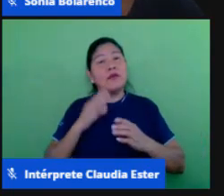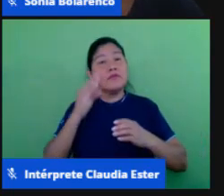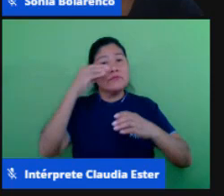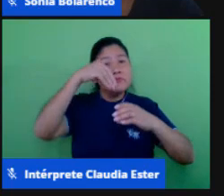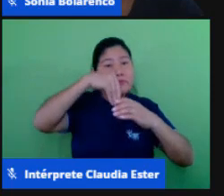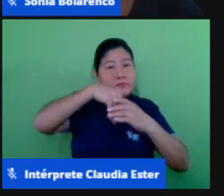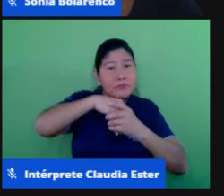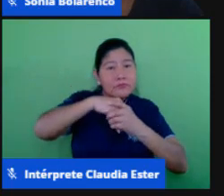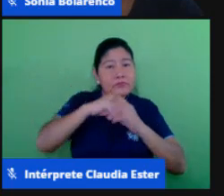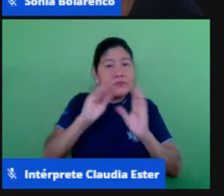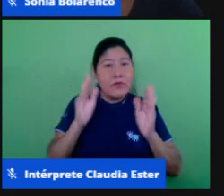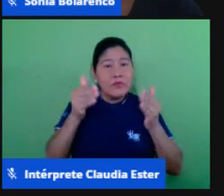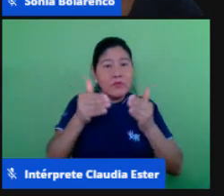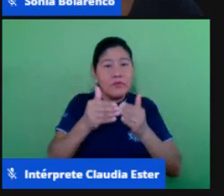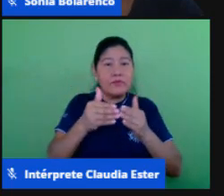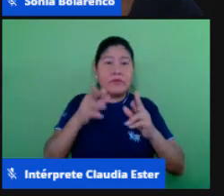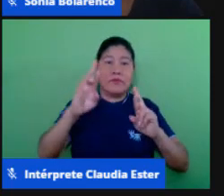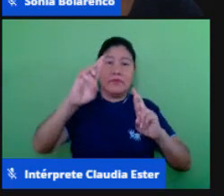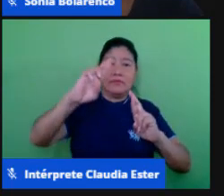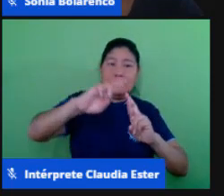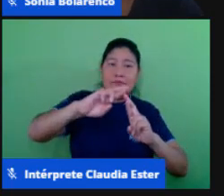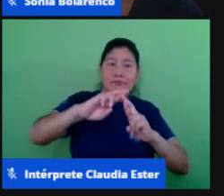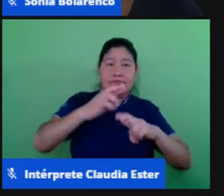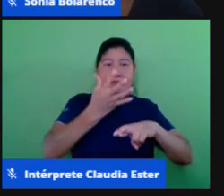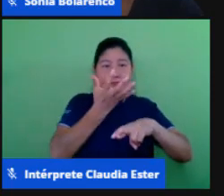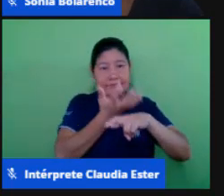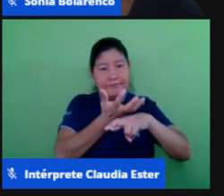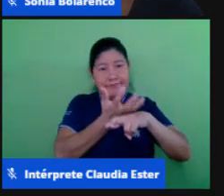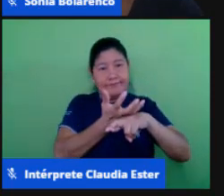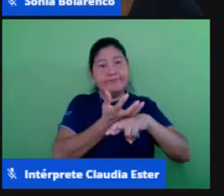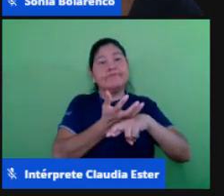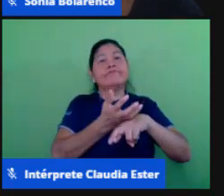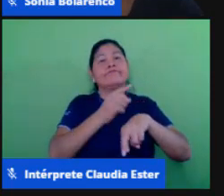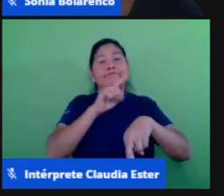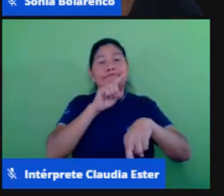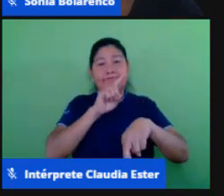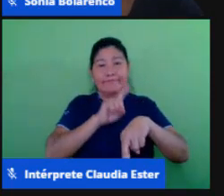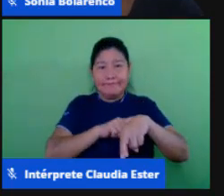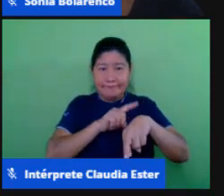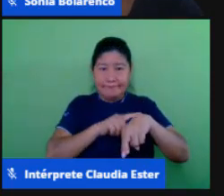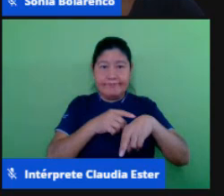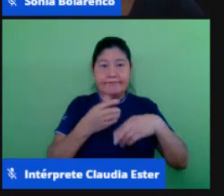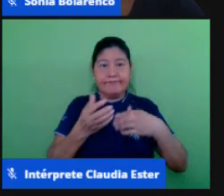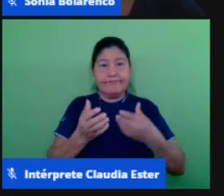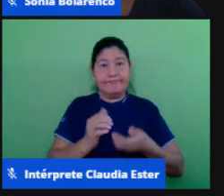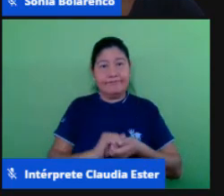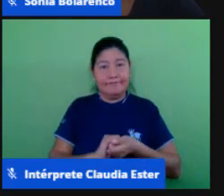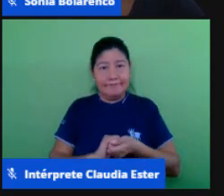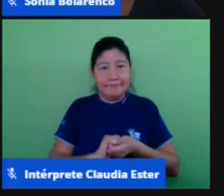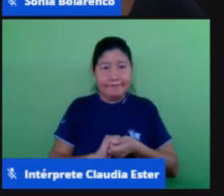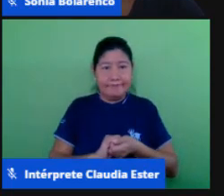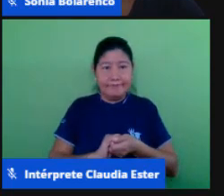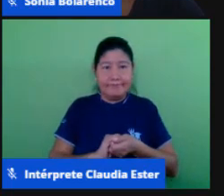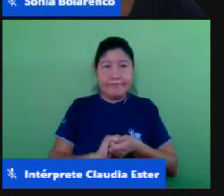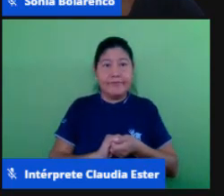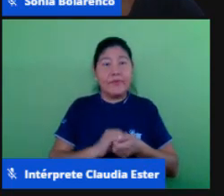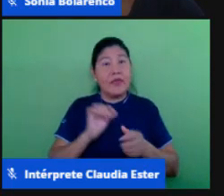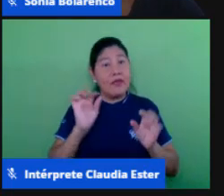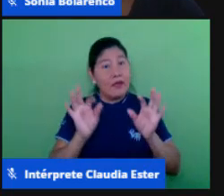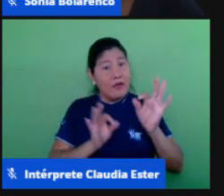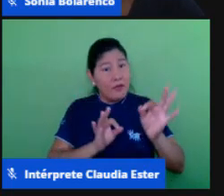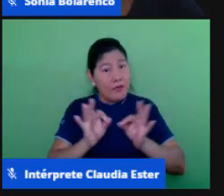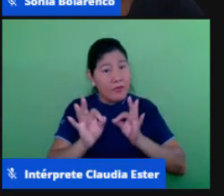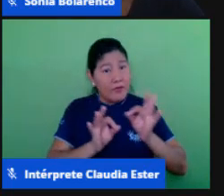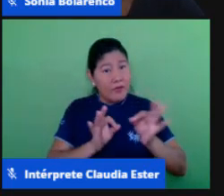a partir desse norte, desse norte curricular que foi elaborado